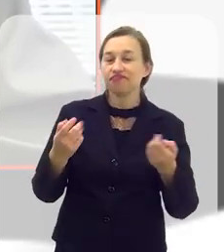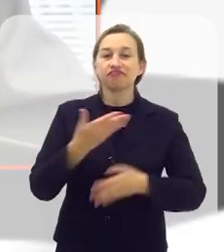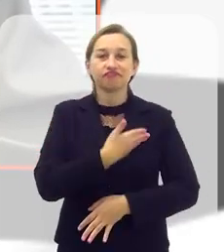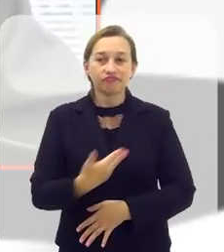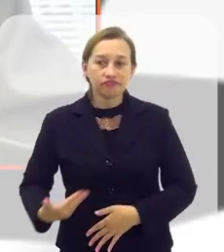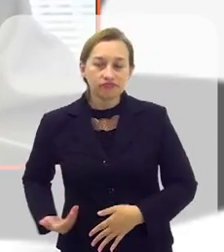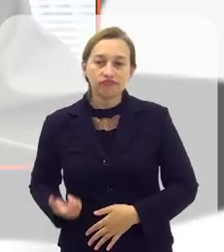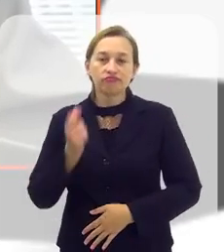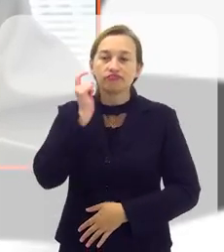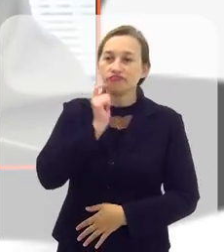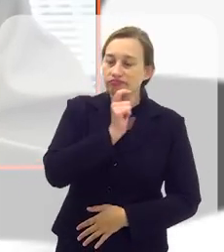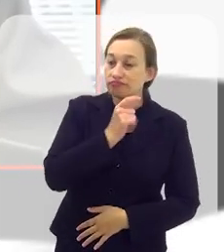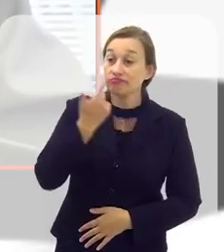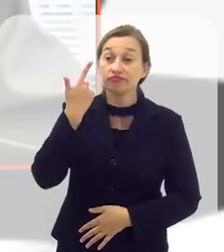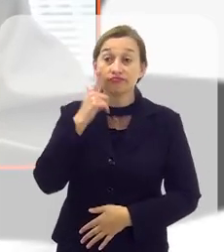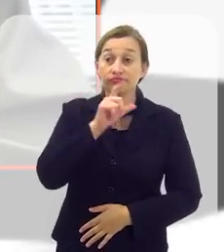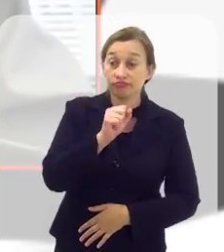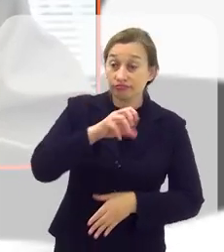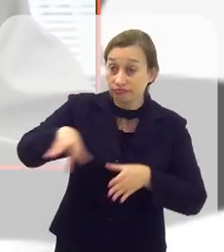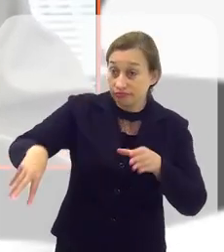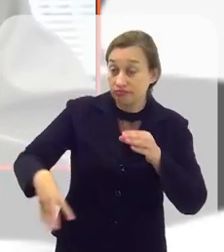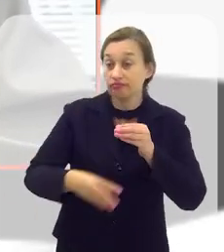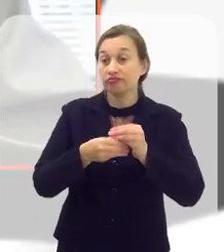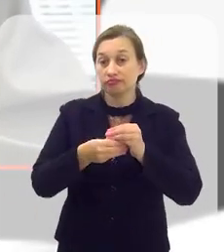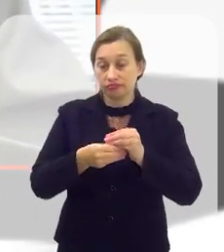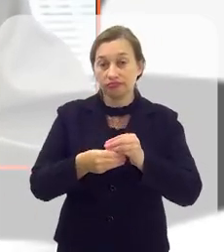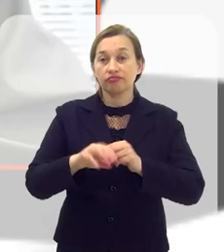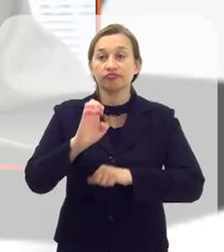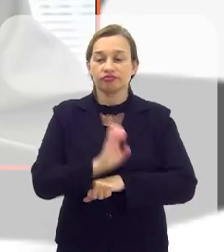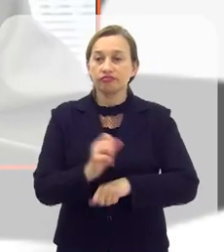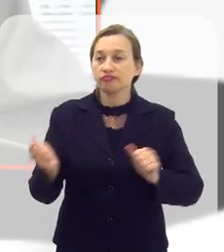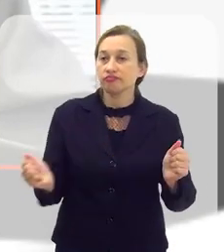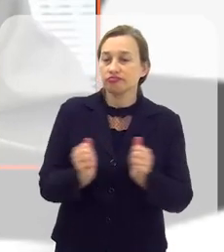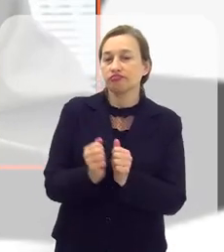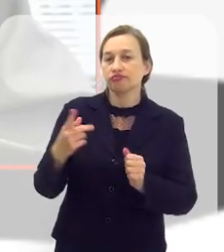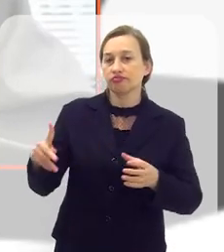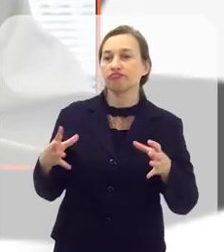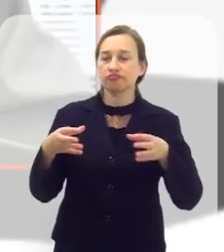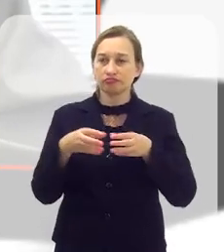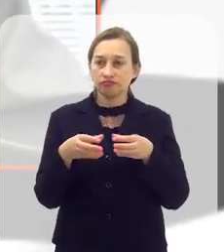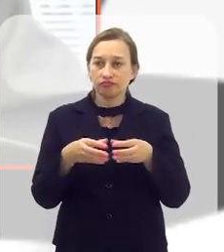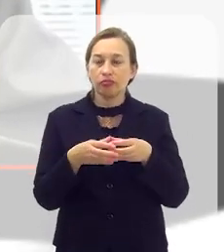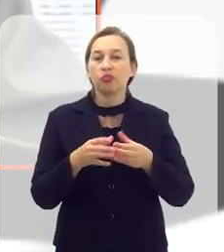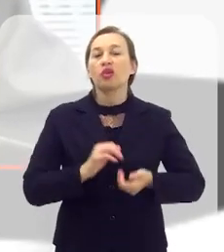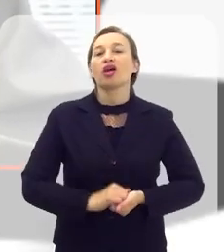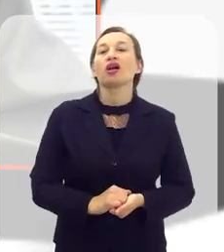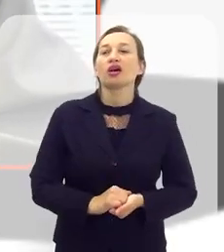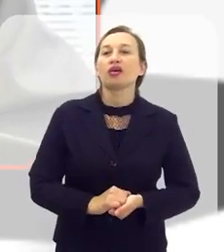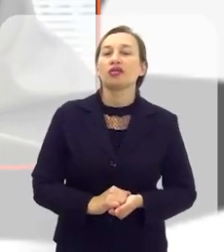que o governador Cláudio Castro consiga implantar no estado, junto com a sua equipe.